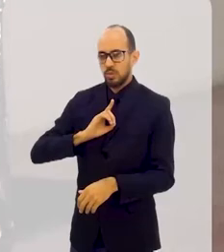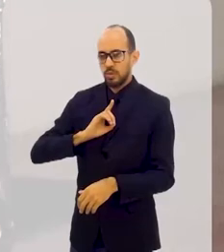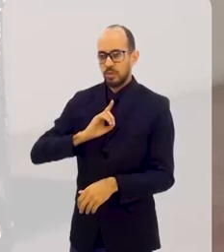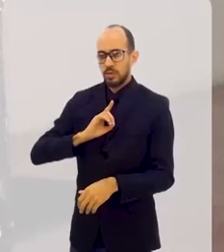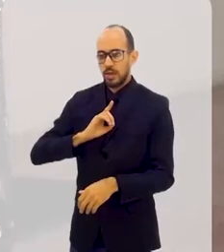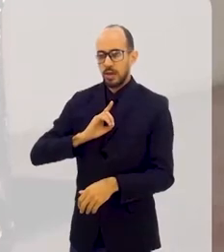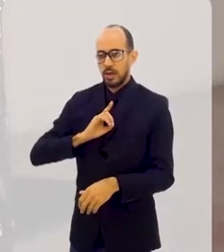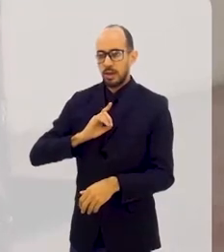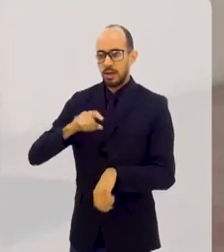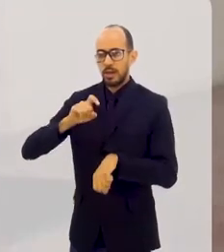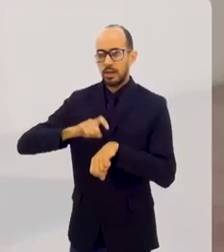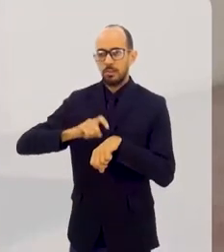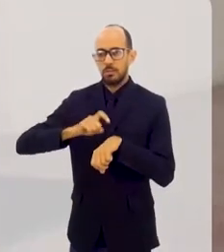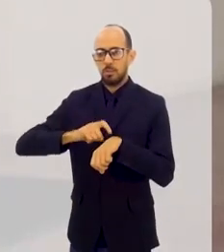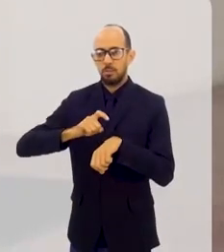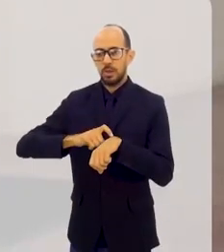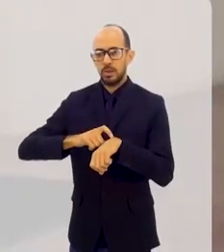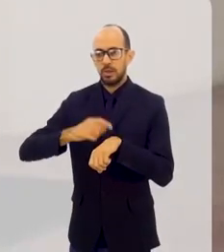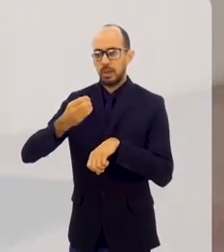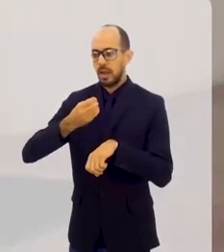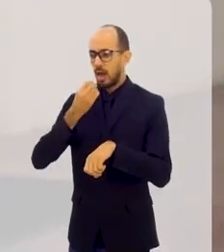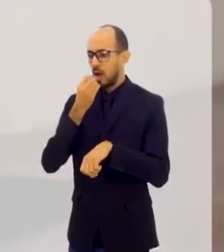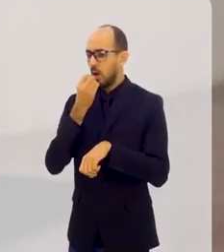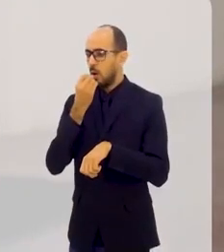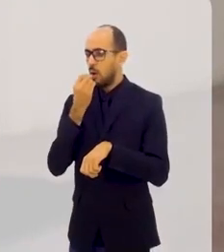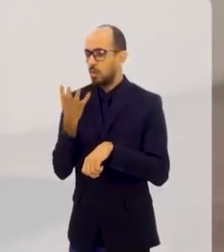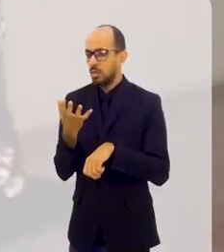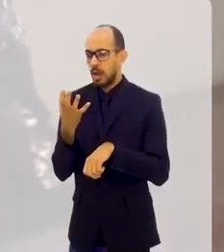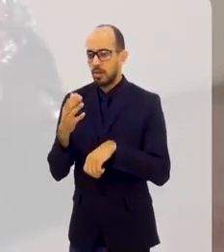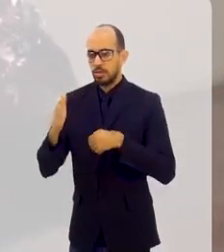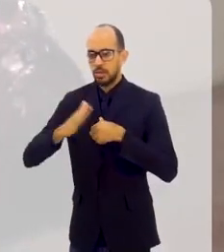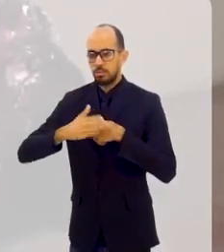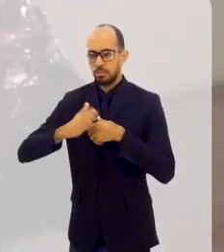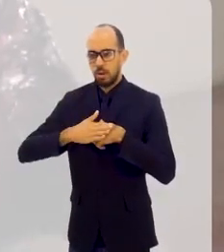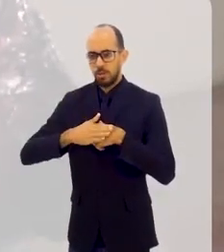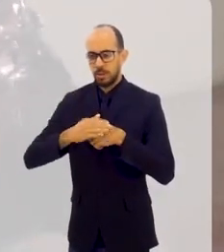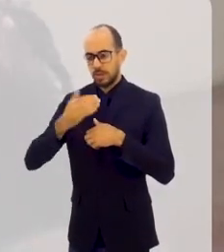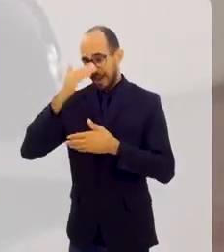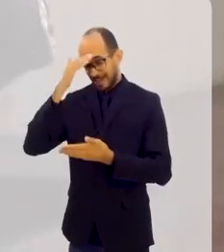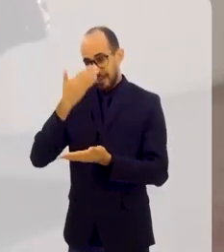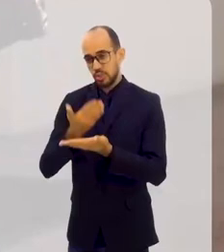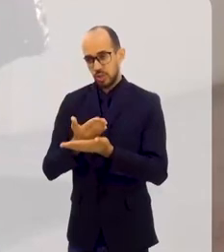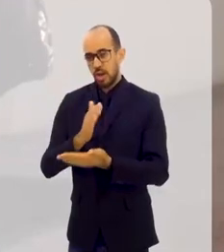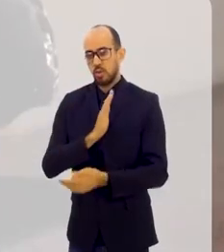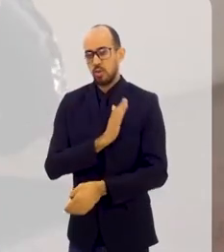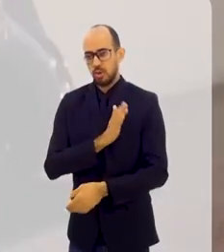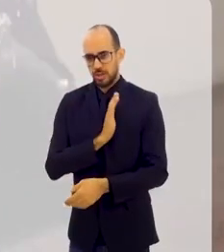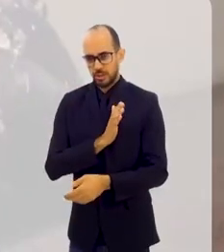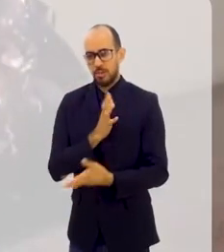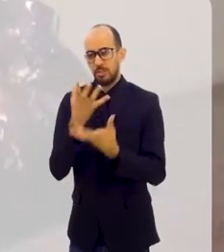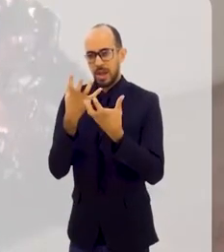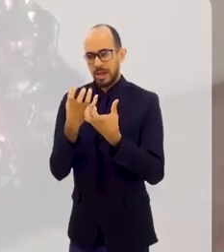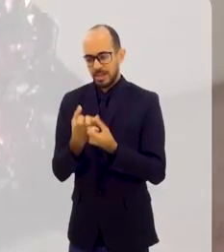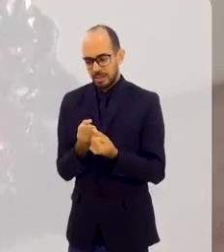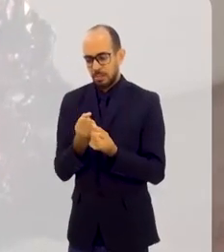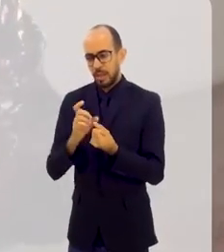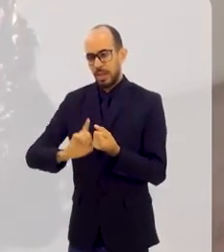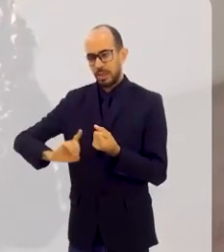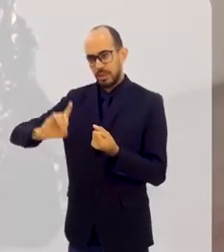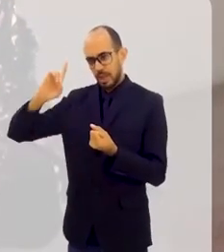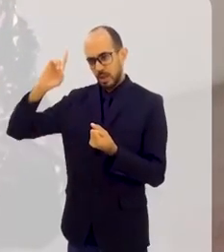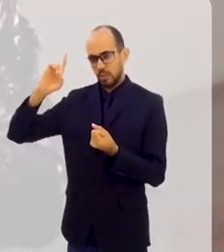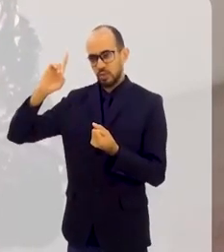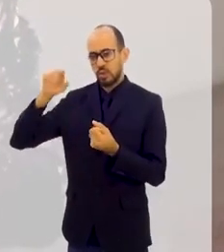quero a cidade de Jesus como o Senhor Salvador, naquela compreensão com tua boca e crendo com teu coração de receber essa presença,